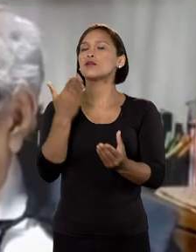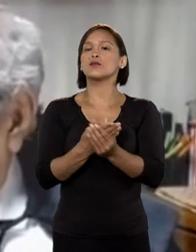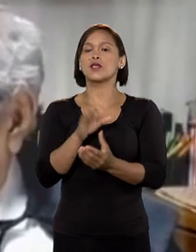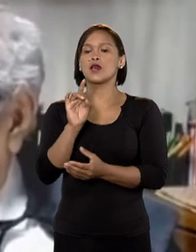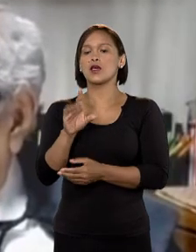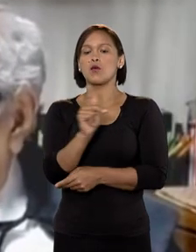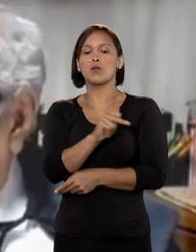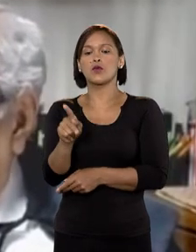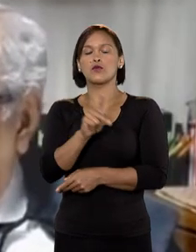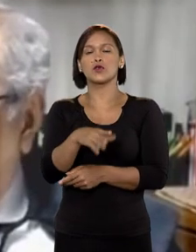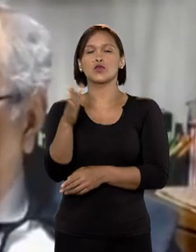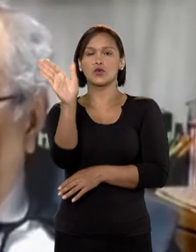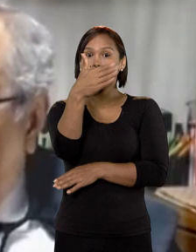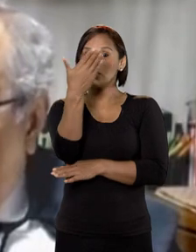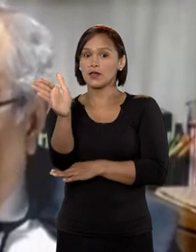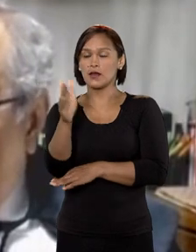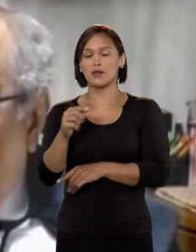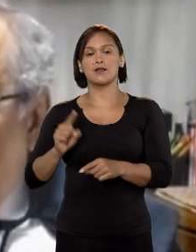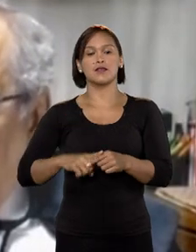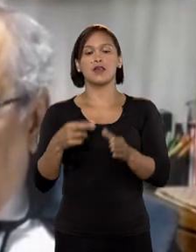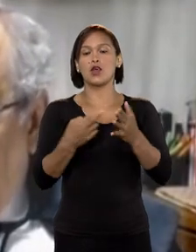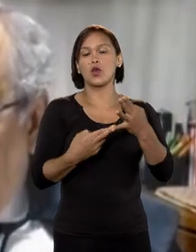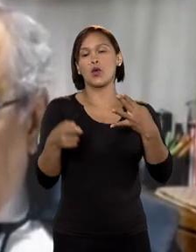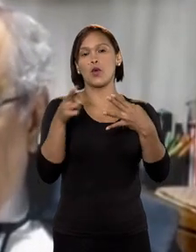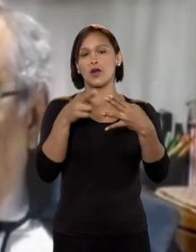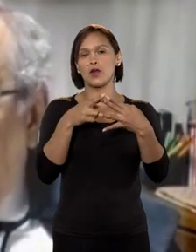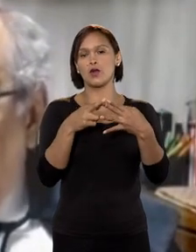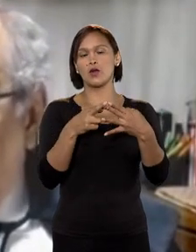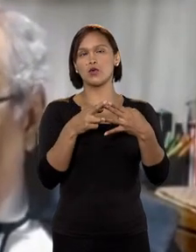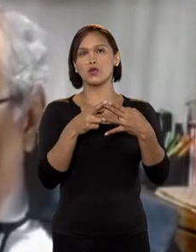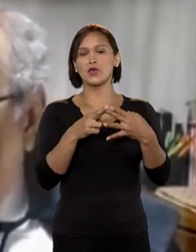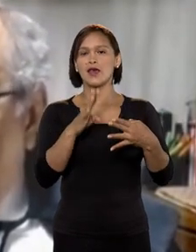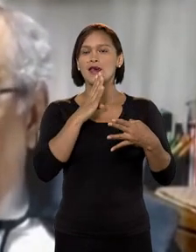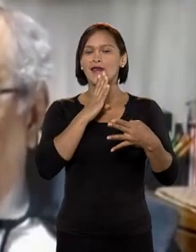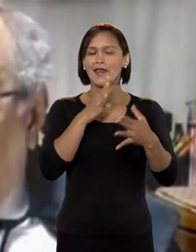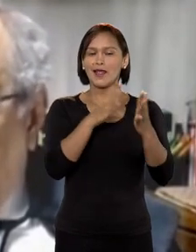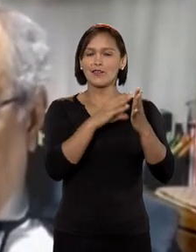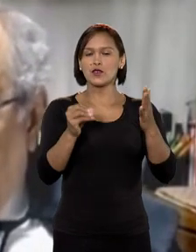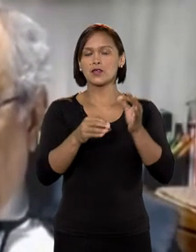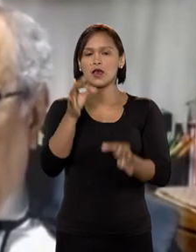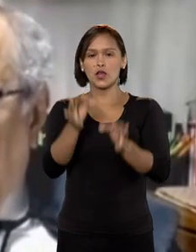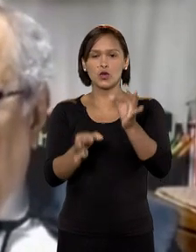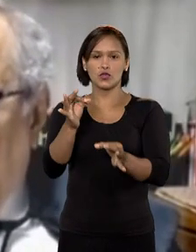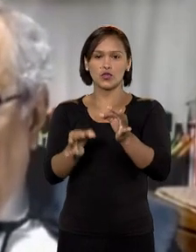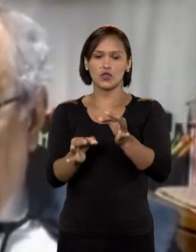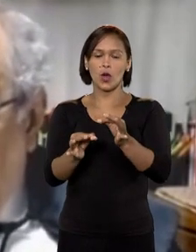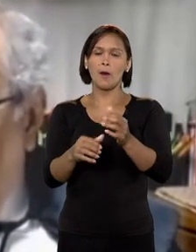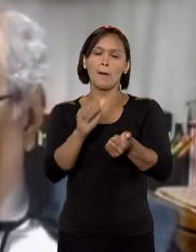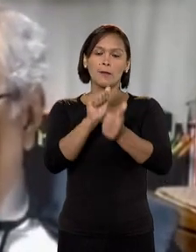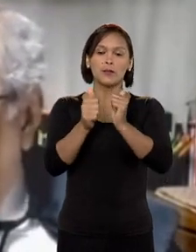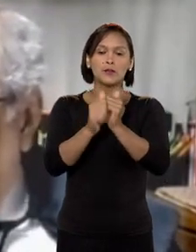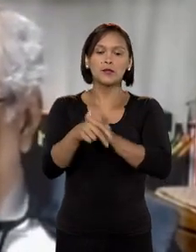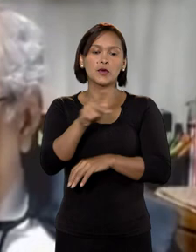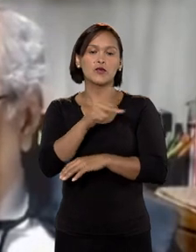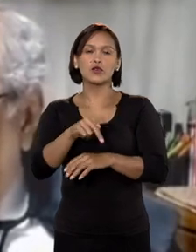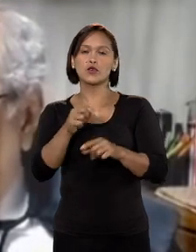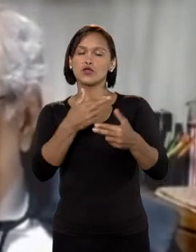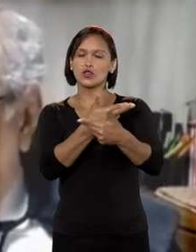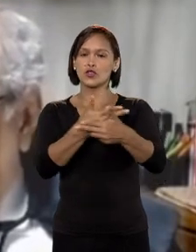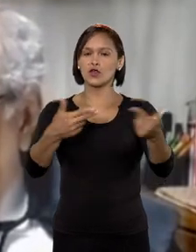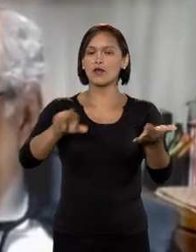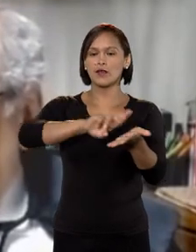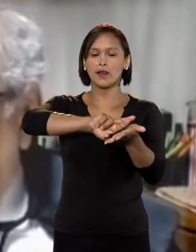o caso se tratava de um professor de tênis, e com o recurso se pretendia que fosse adotada a mesma solução jurídica para instrutores de outras